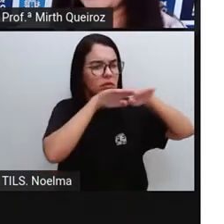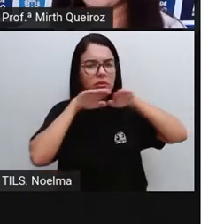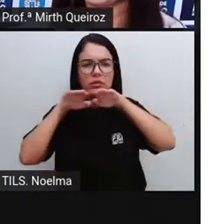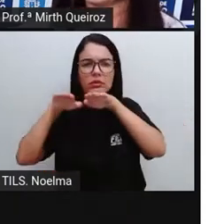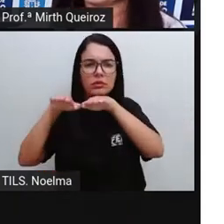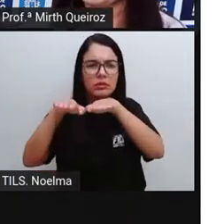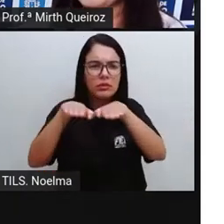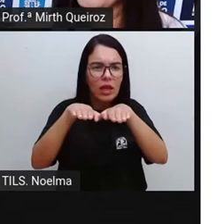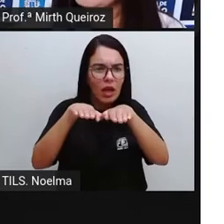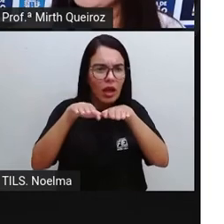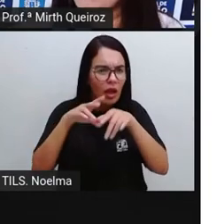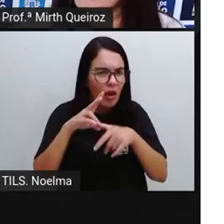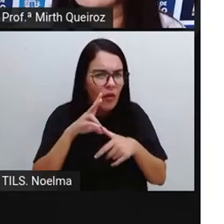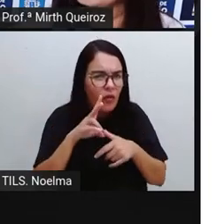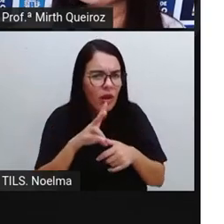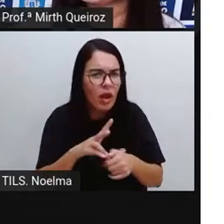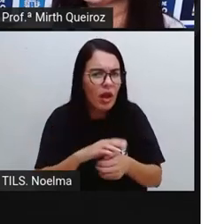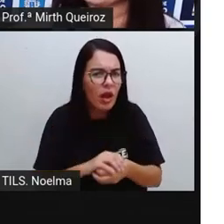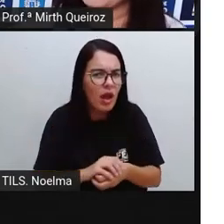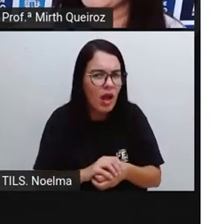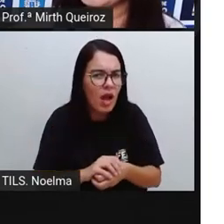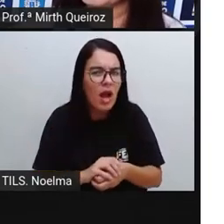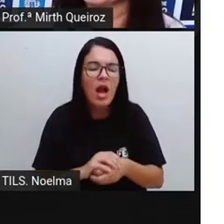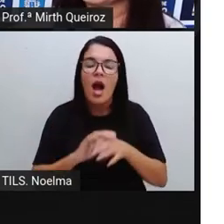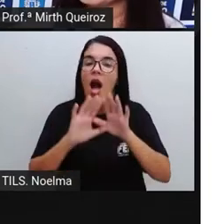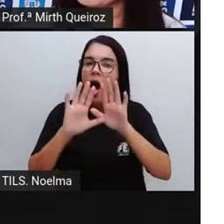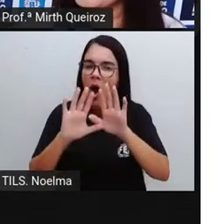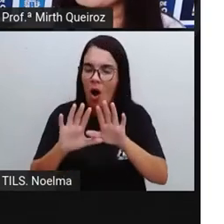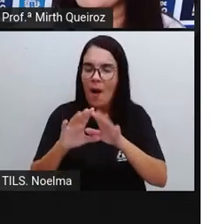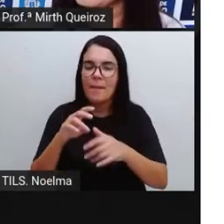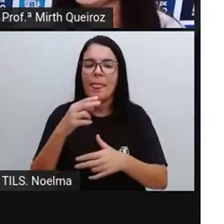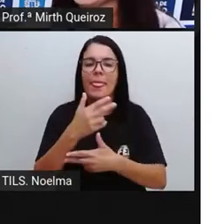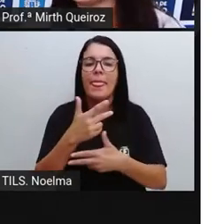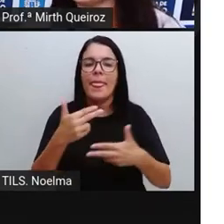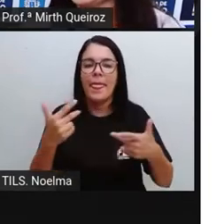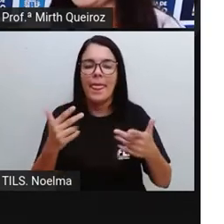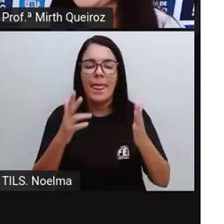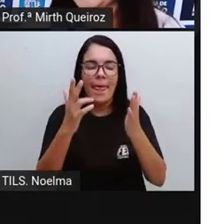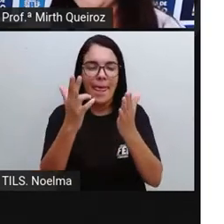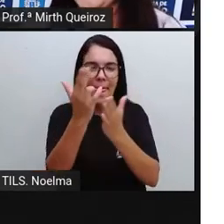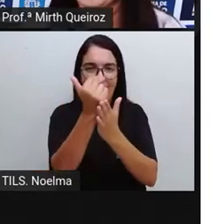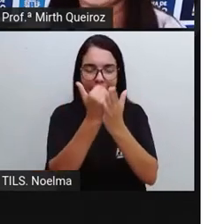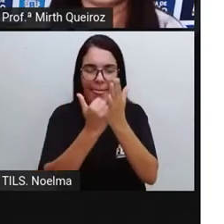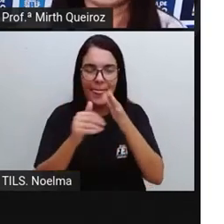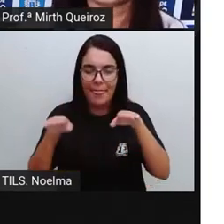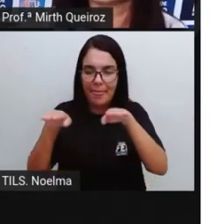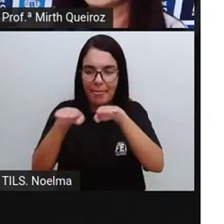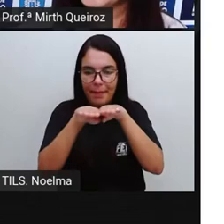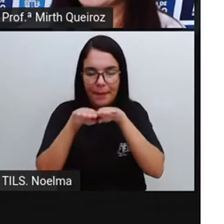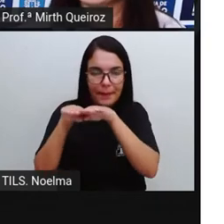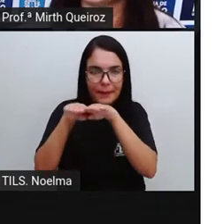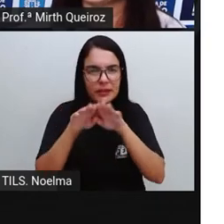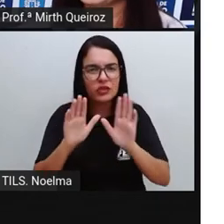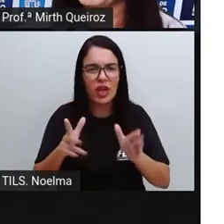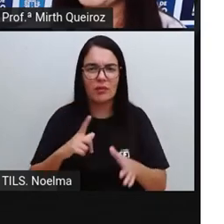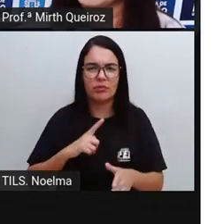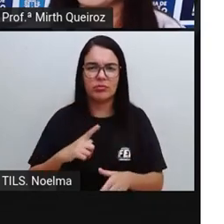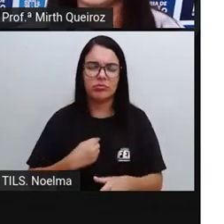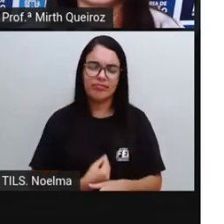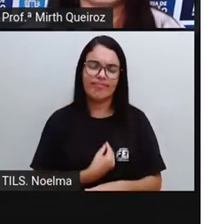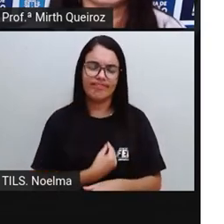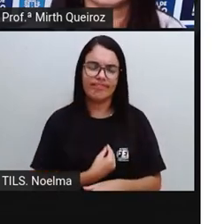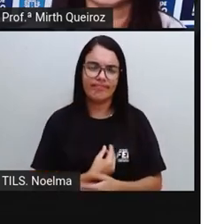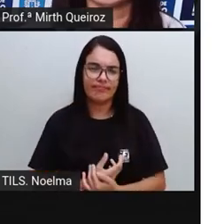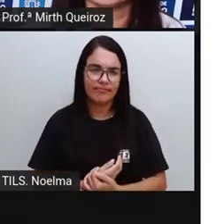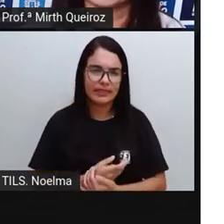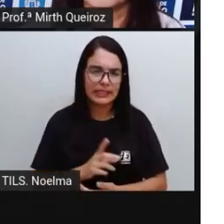falamos que as figuras planas estão presentes no nosso dia a dia. O retângulo, o círculo,